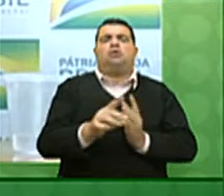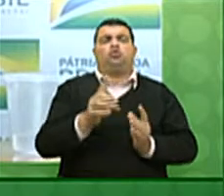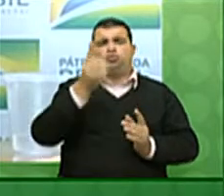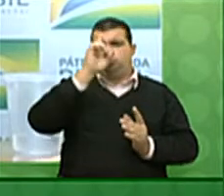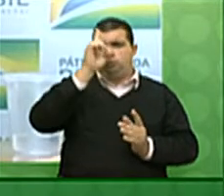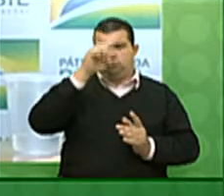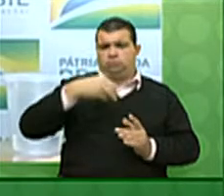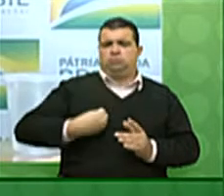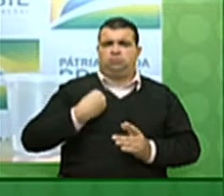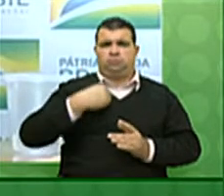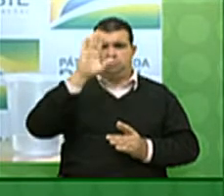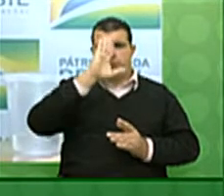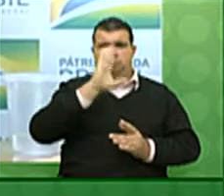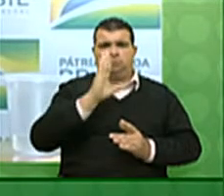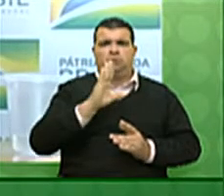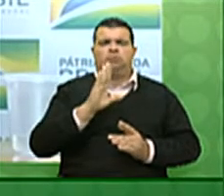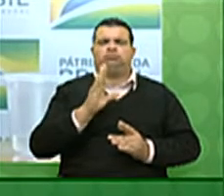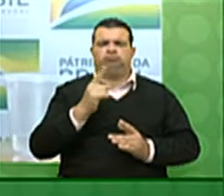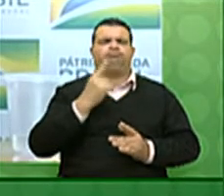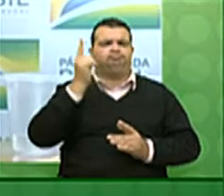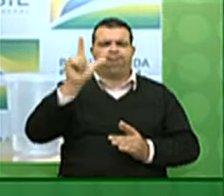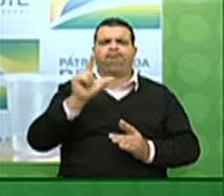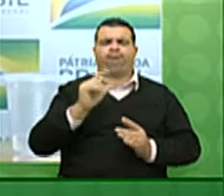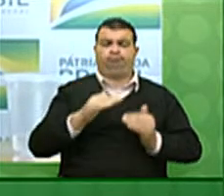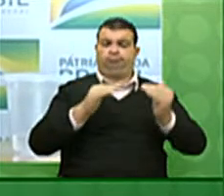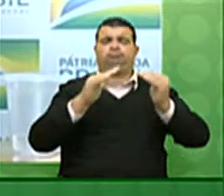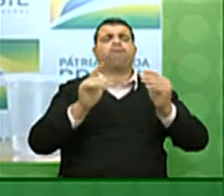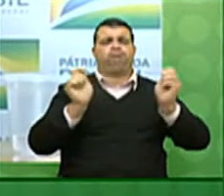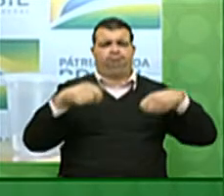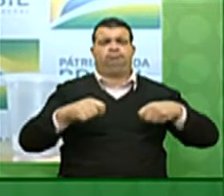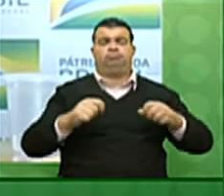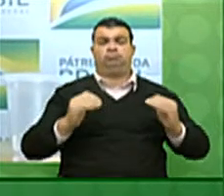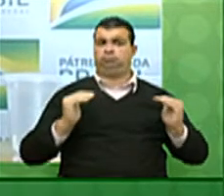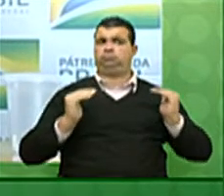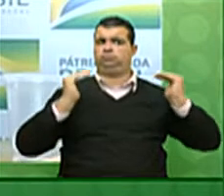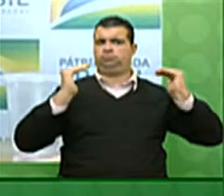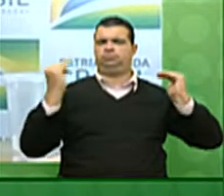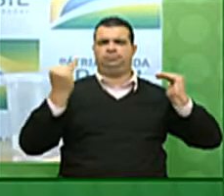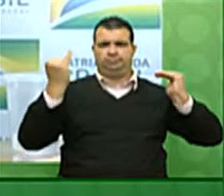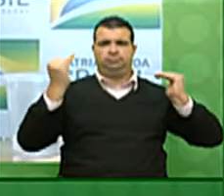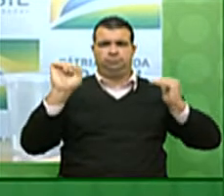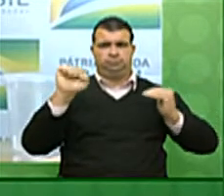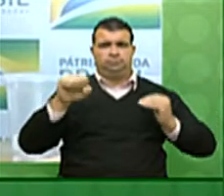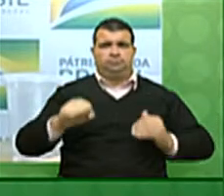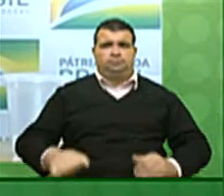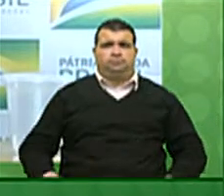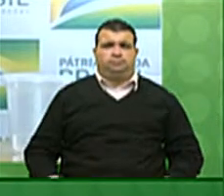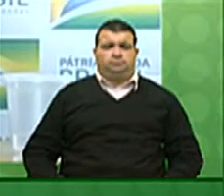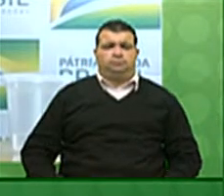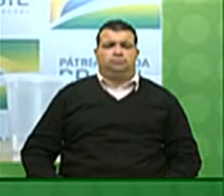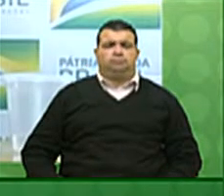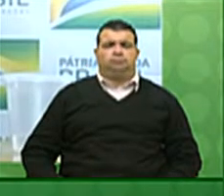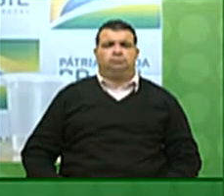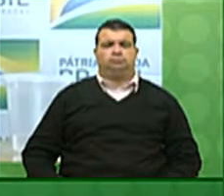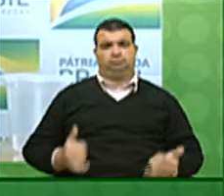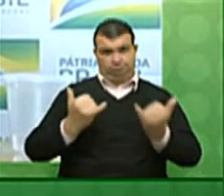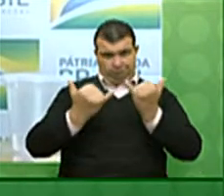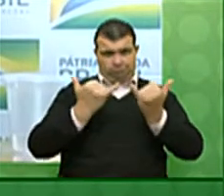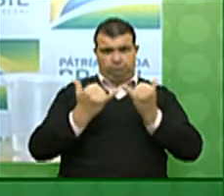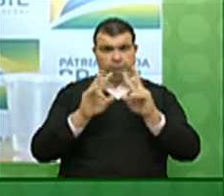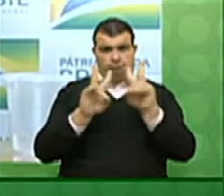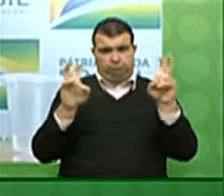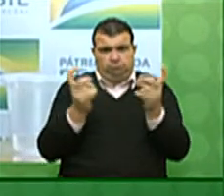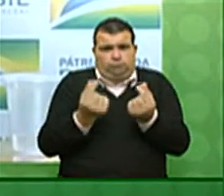logramos alcançar alguns resultados extremamente significativos. na esfera econômica,